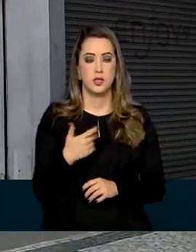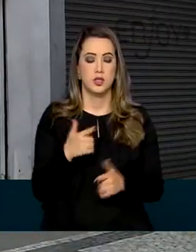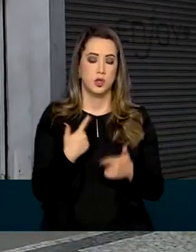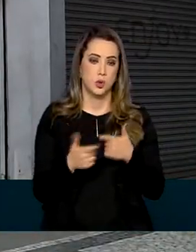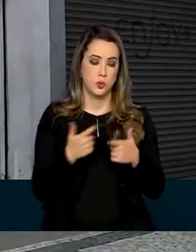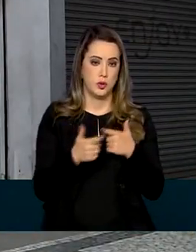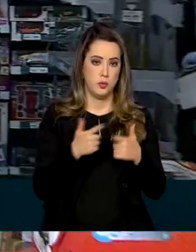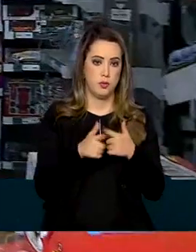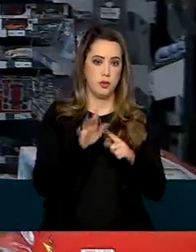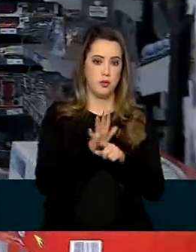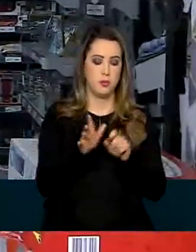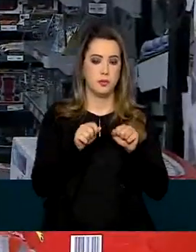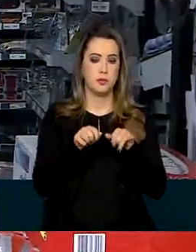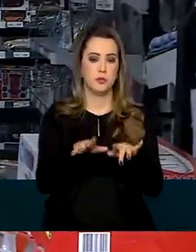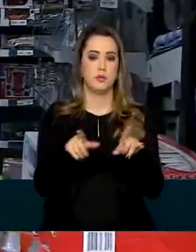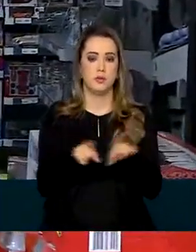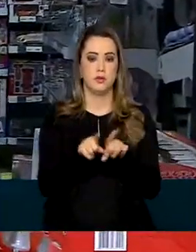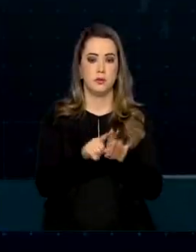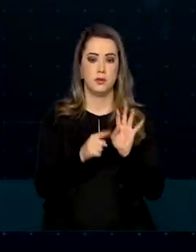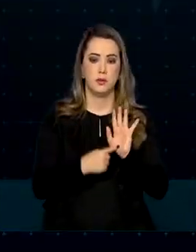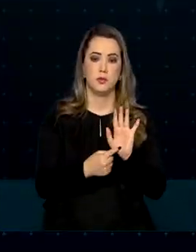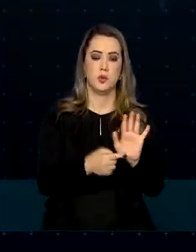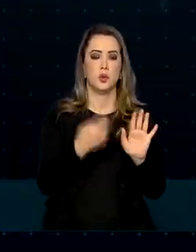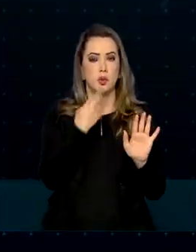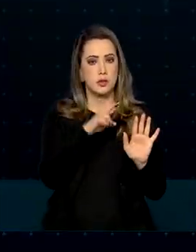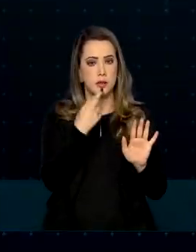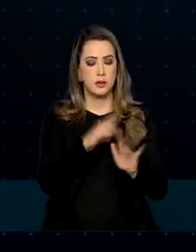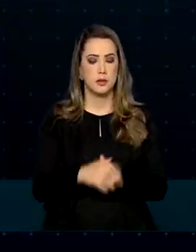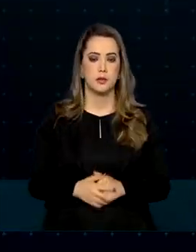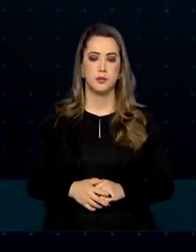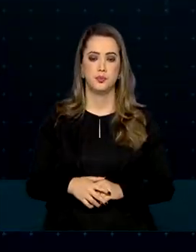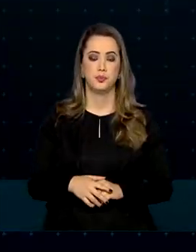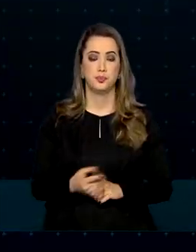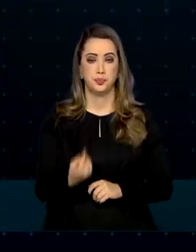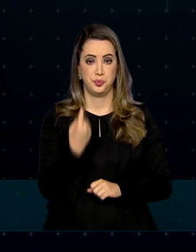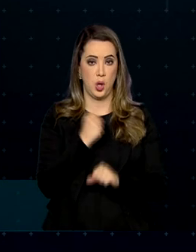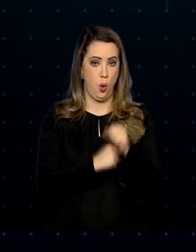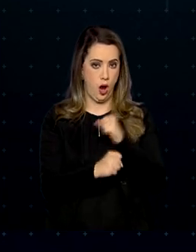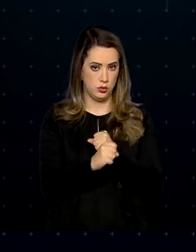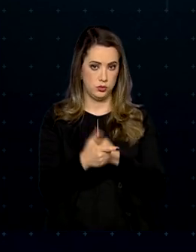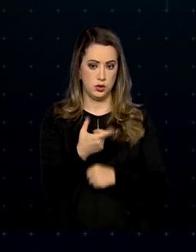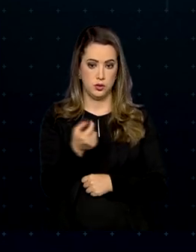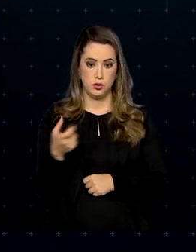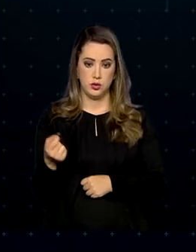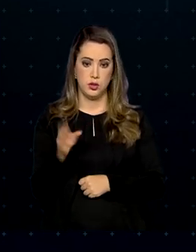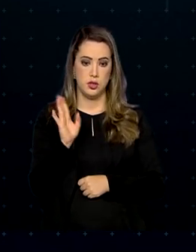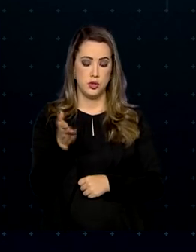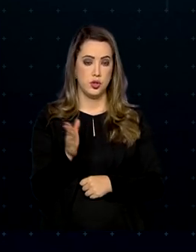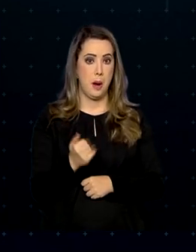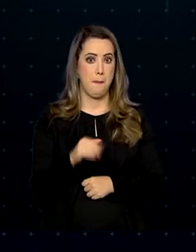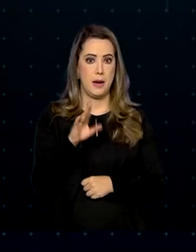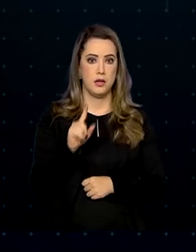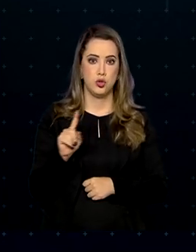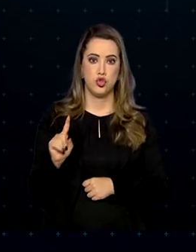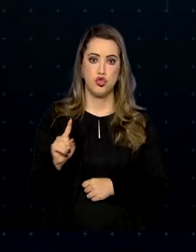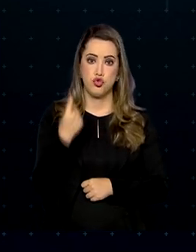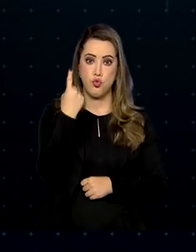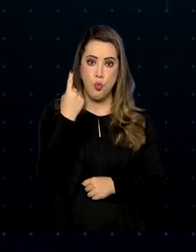refletiu nas queixas dos consumidores. No ano passado, foram registradas e finalizadas 1